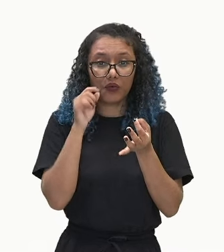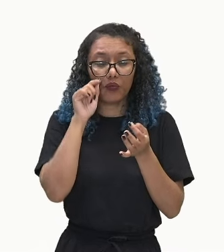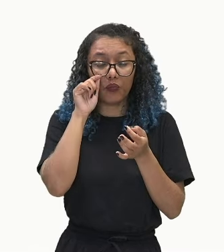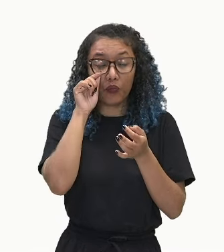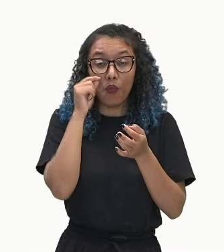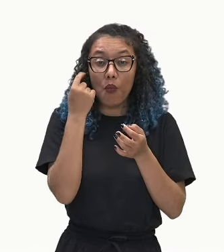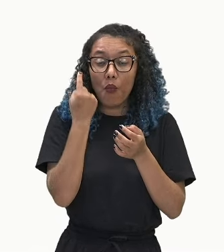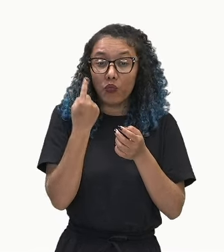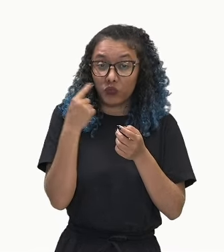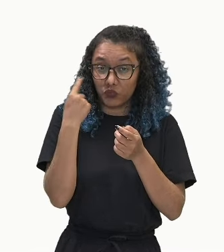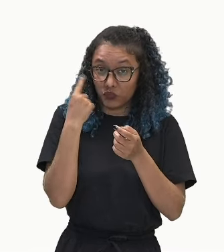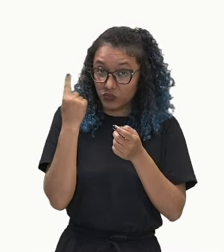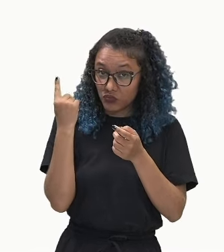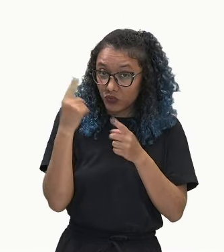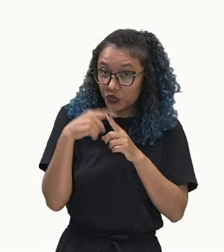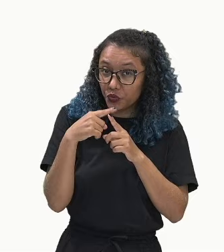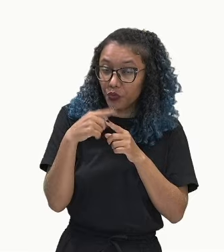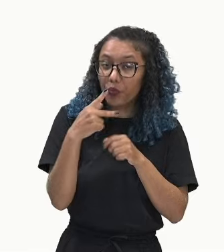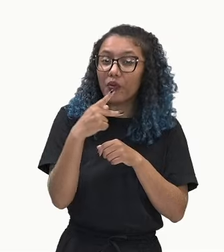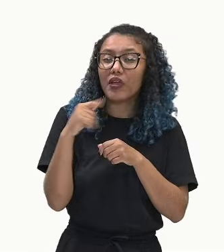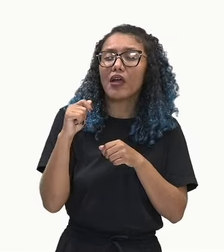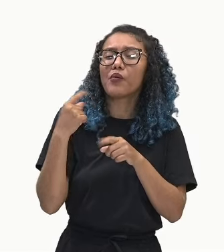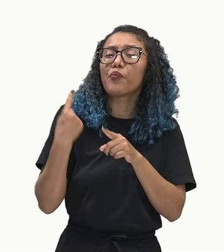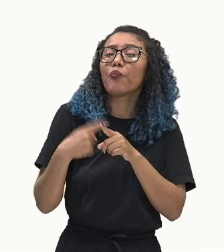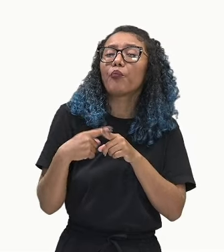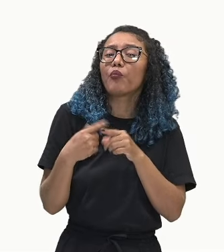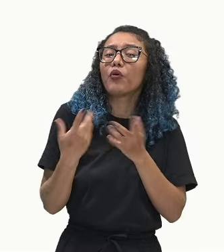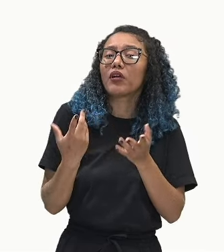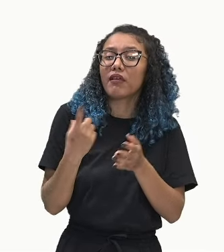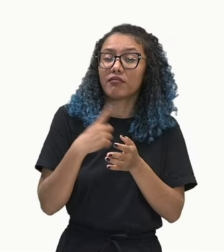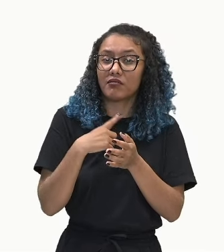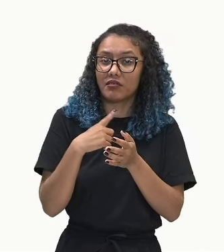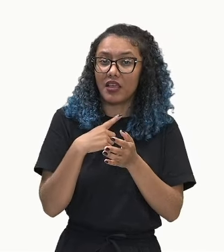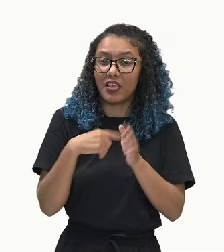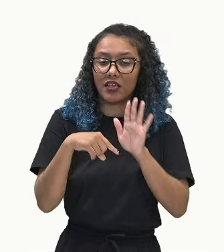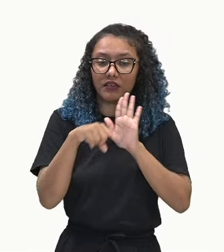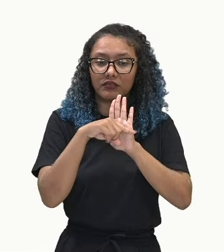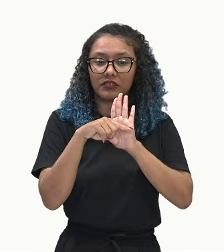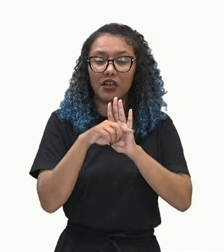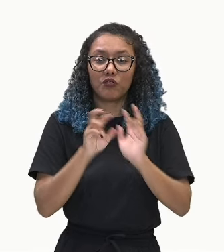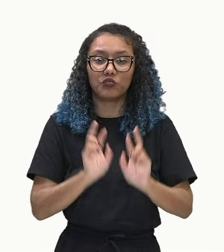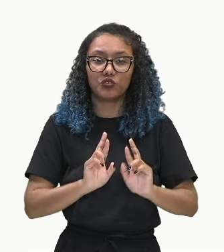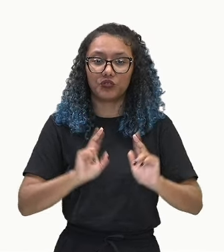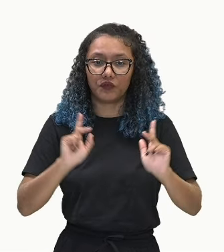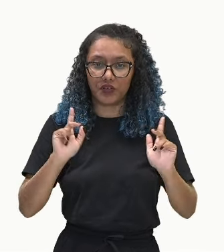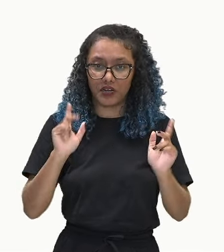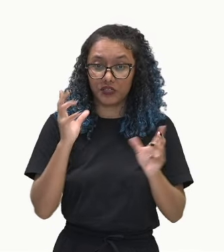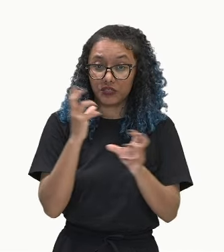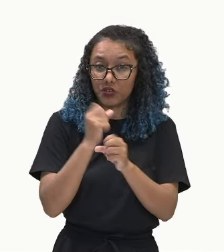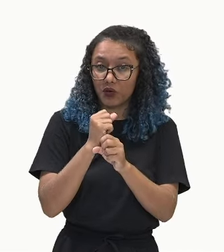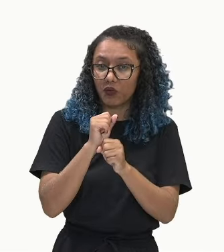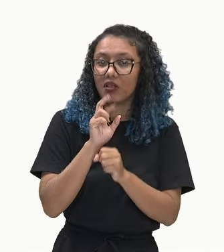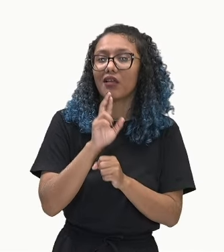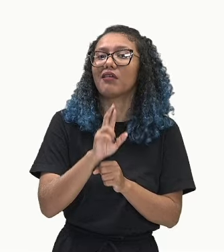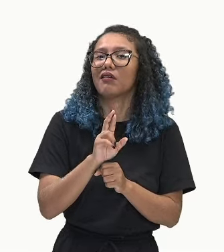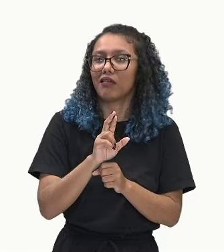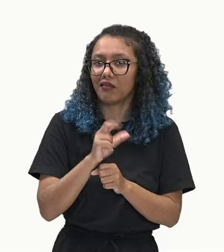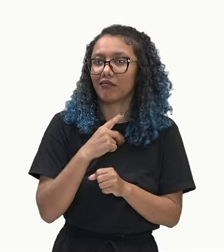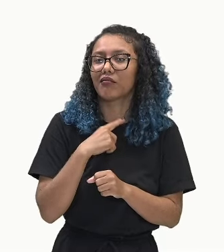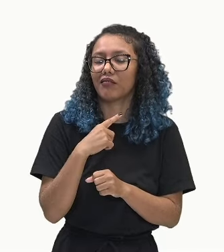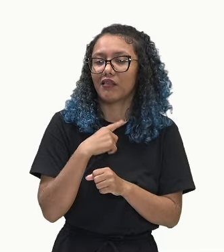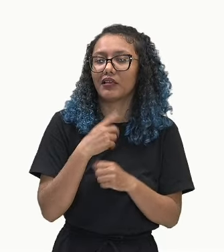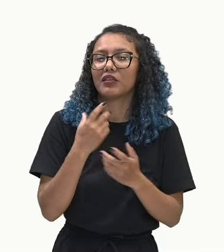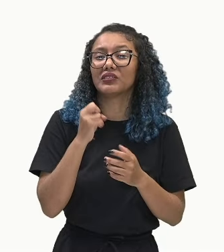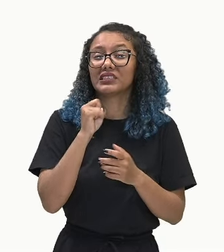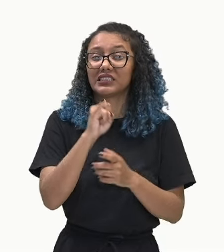aqui de PA, onde a gente tem sinais diferentes para a gente calcular aqui o valor da razão. Quando a gente tem